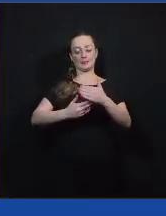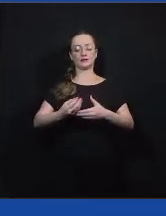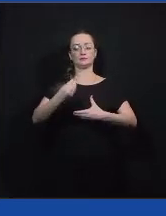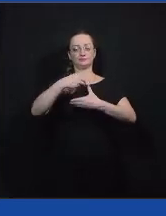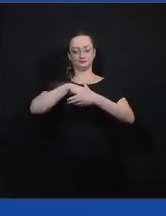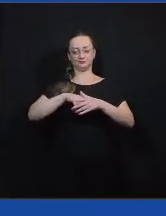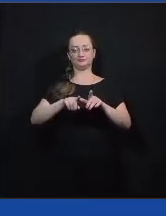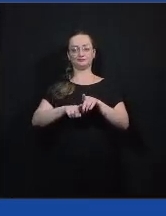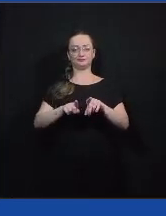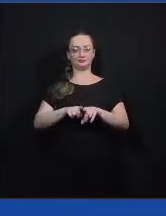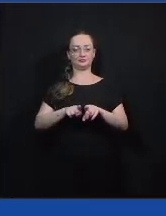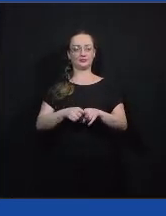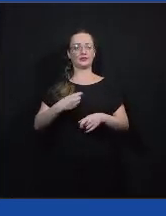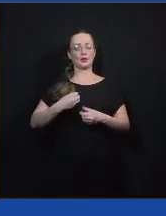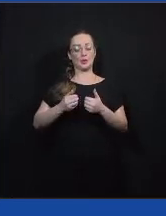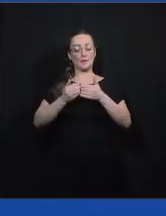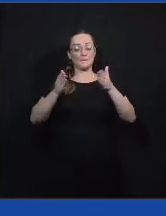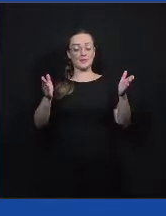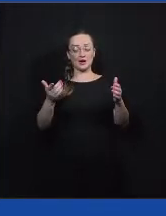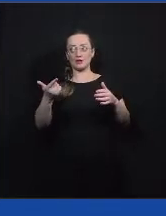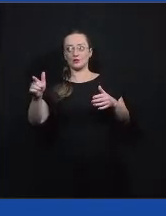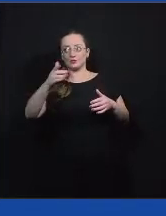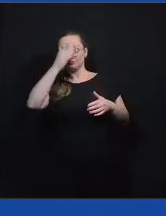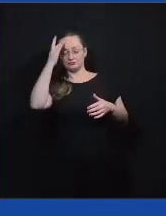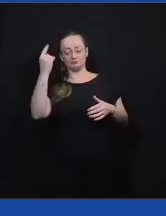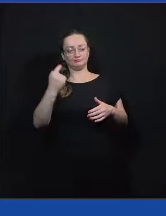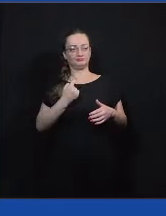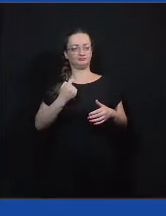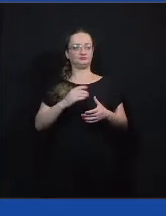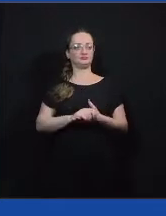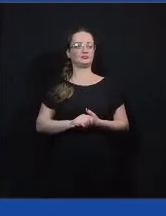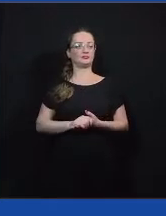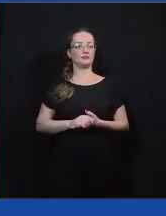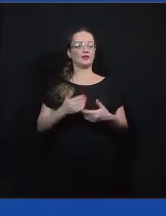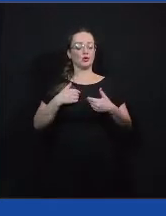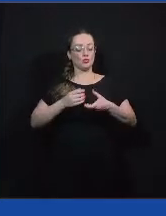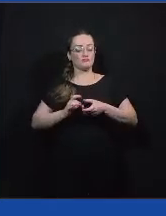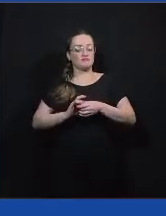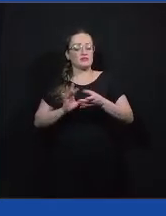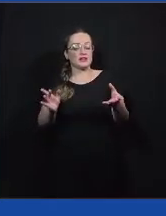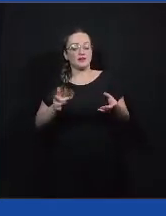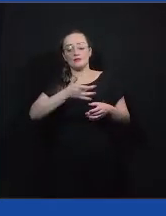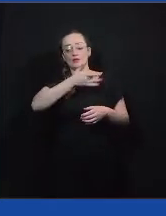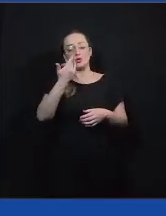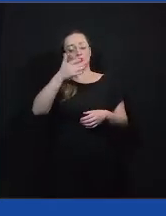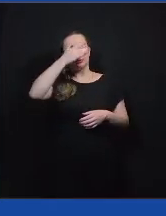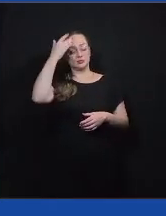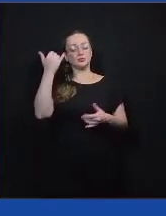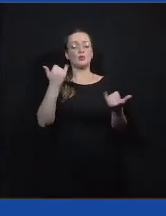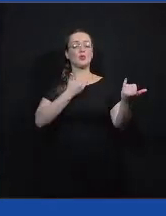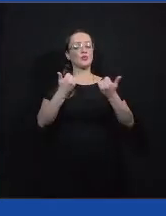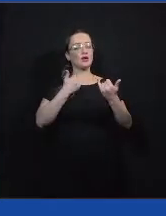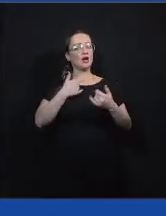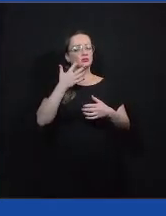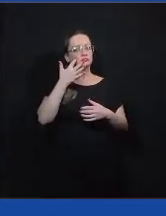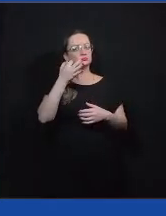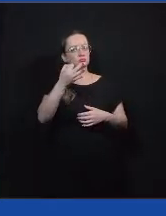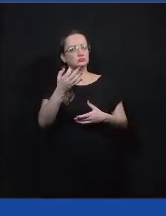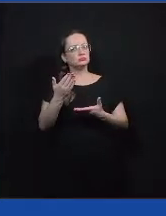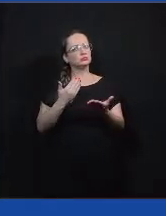inclusive, De eu estar aberto ao outro, né? De eu me colocar à disposição do outro pra poder ouvir. Então, isso